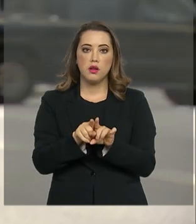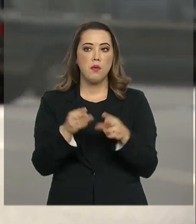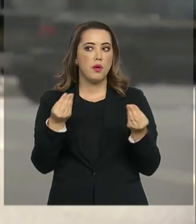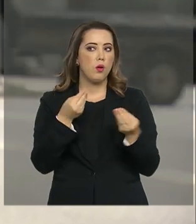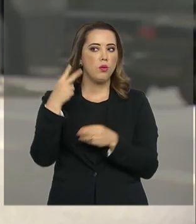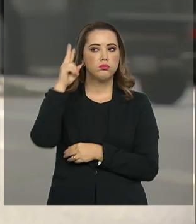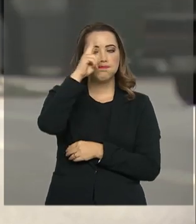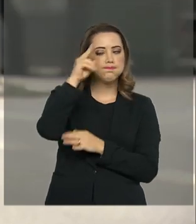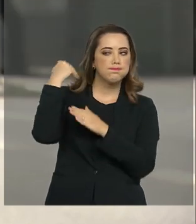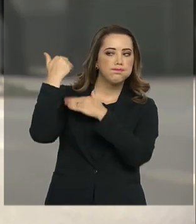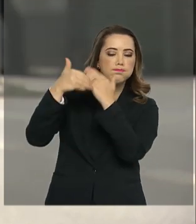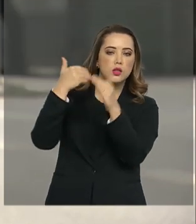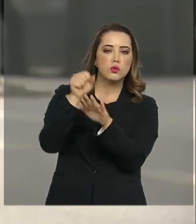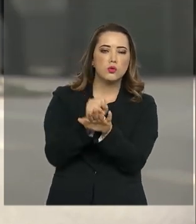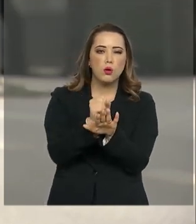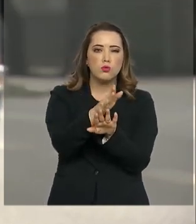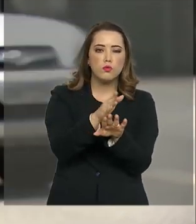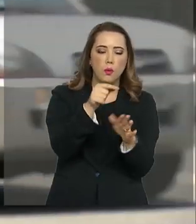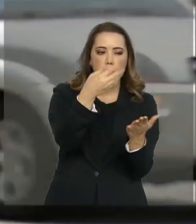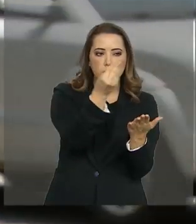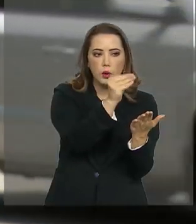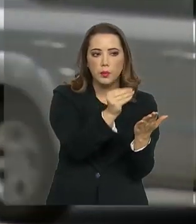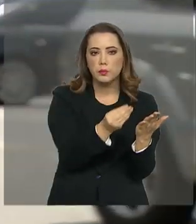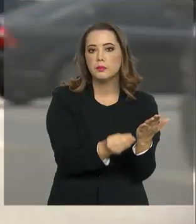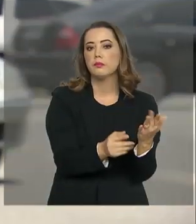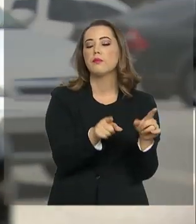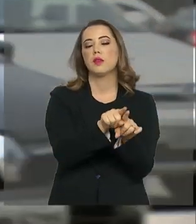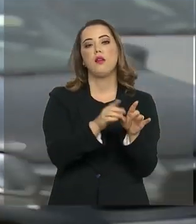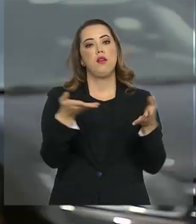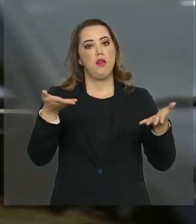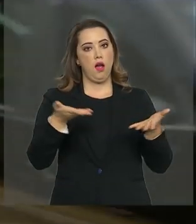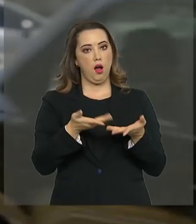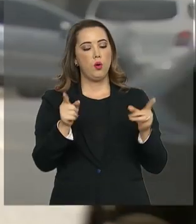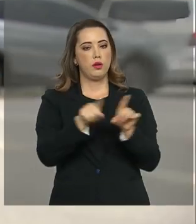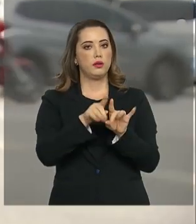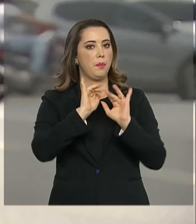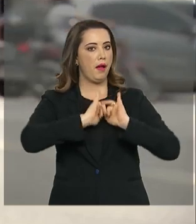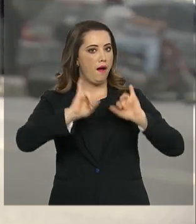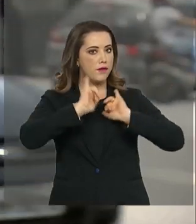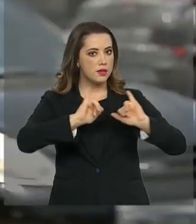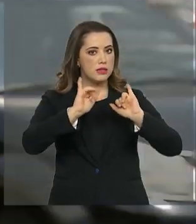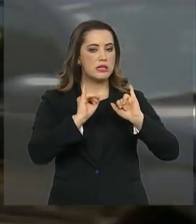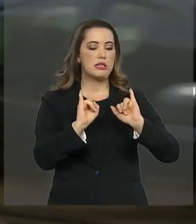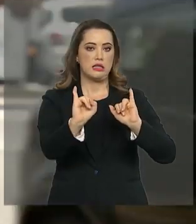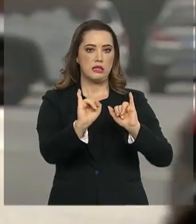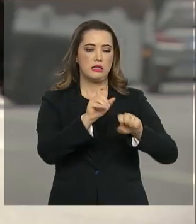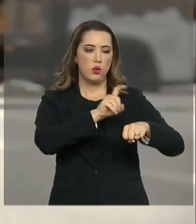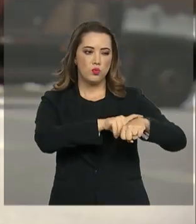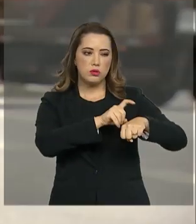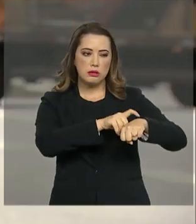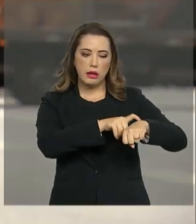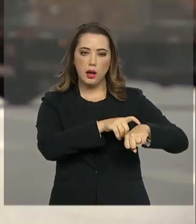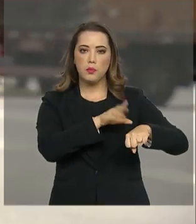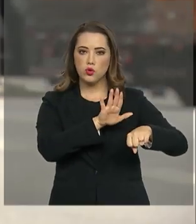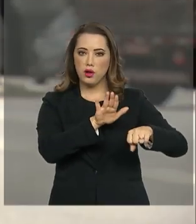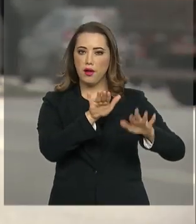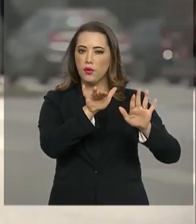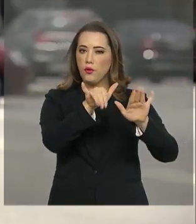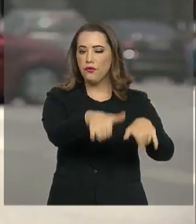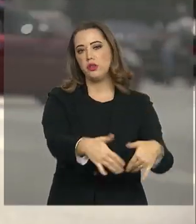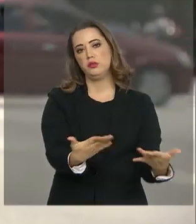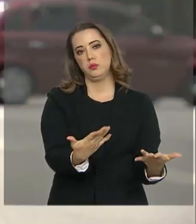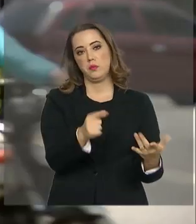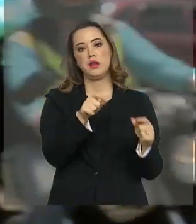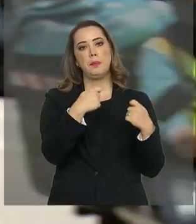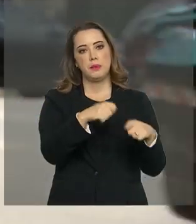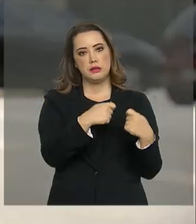histórico de informações. E agora, a carteira também avisa se a CNH está prestes a vencer e se